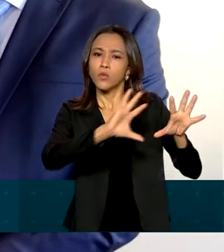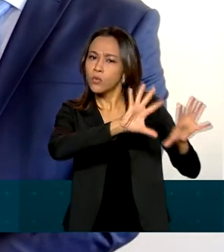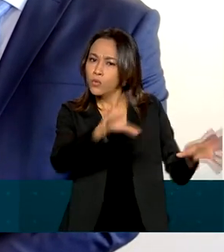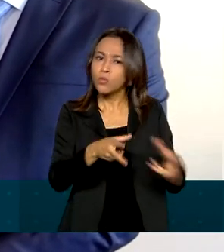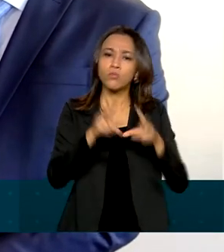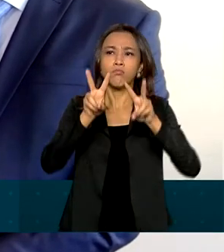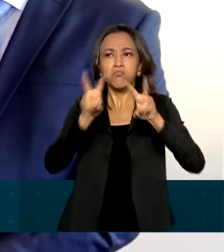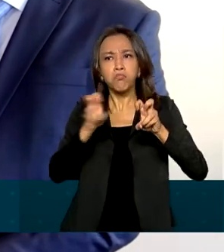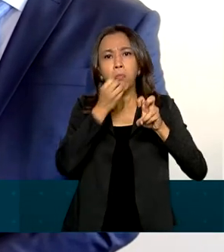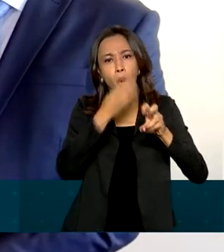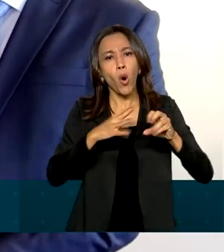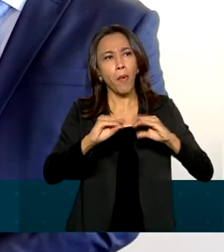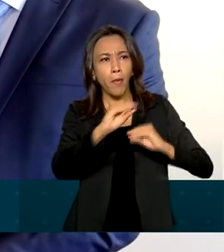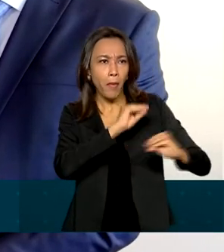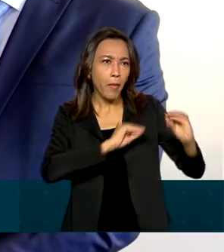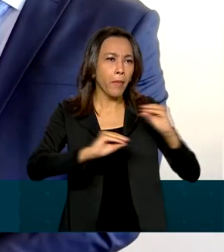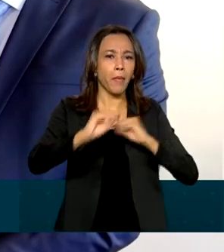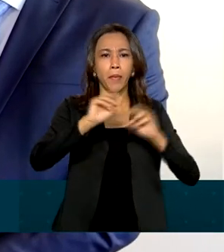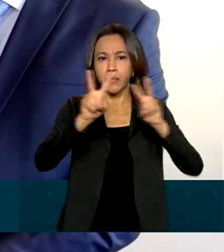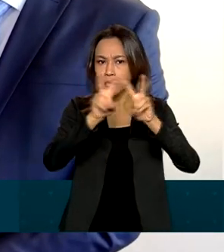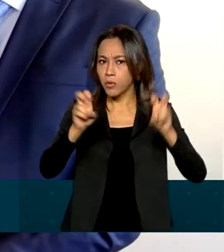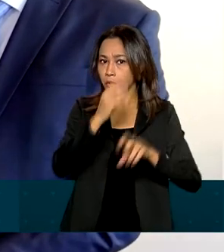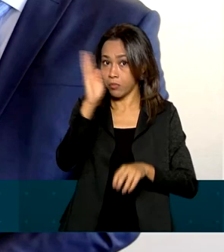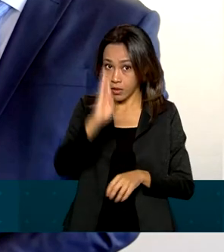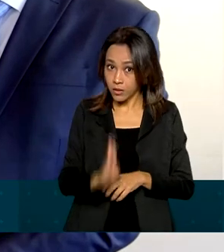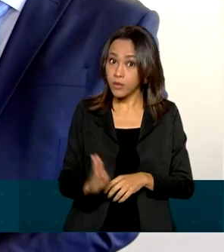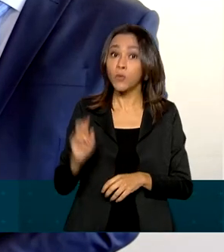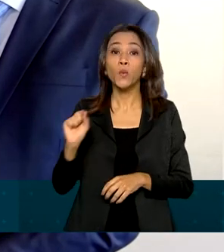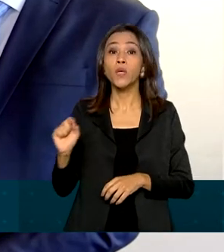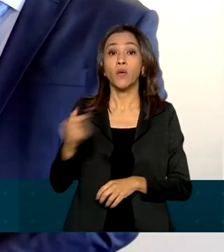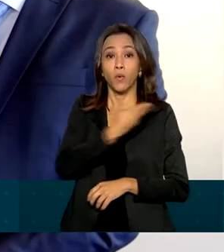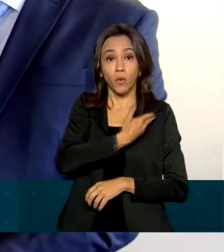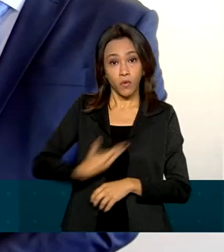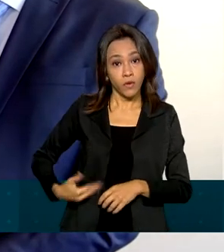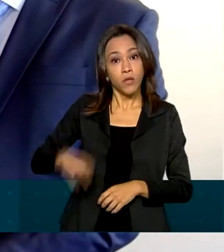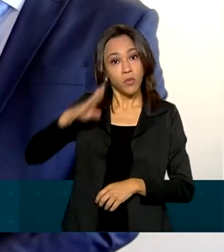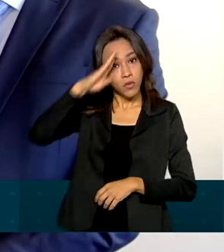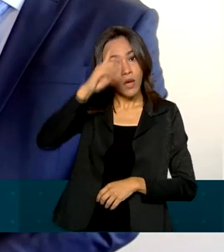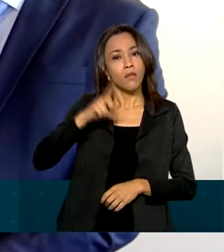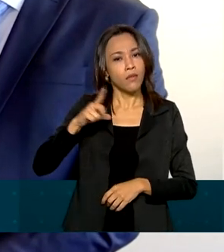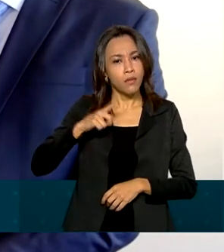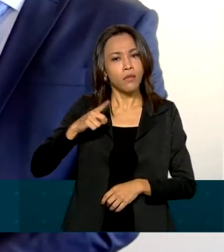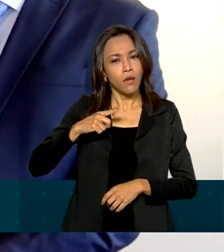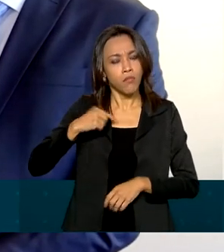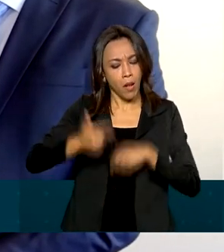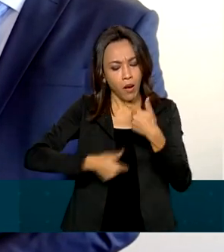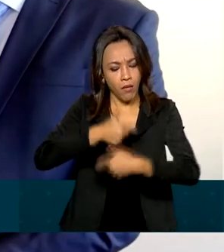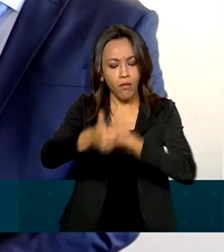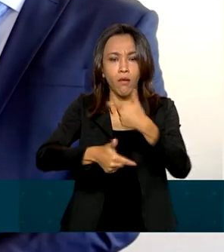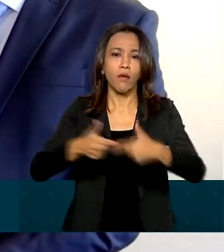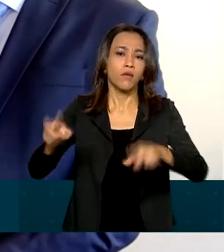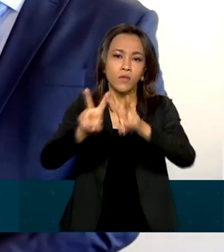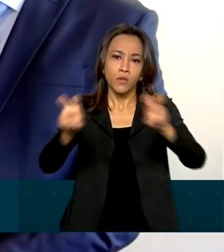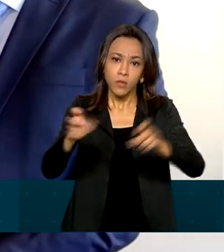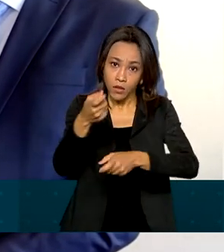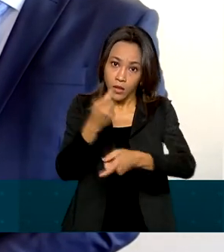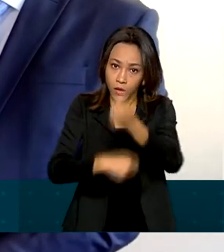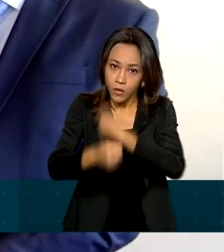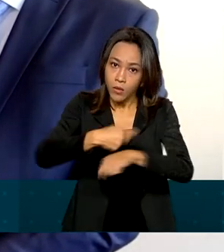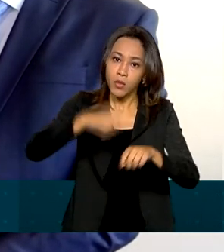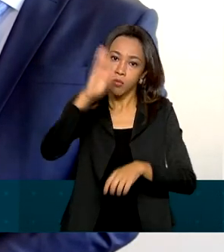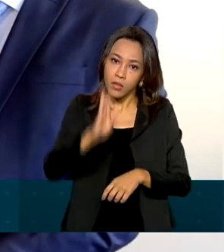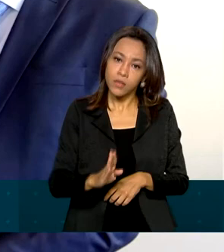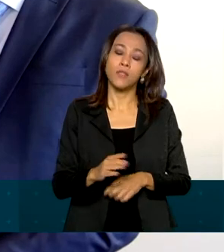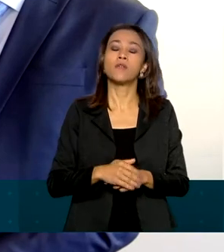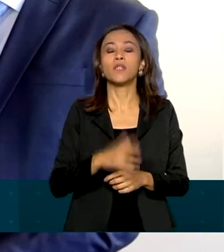mostrando o que o governo Bolsonaro tem feito em relação à economia, que o Brasil hoje está todo mundo